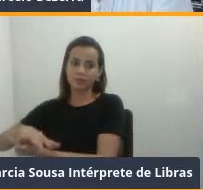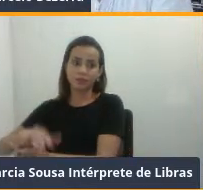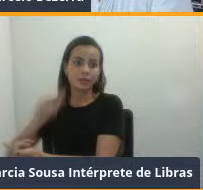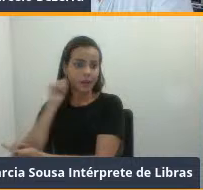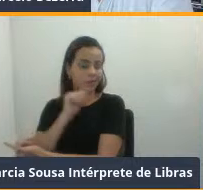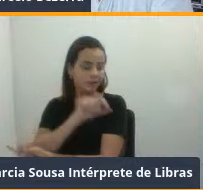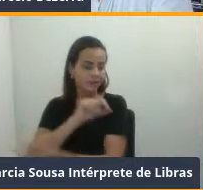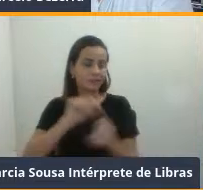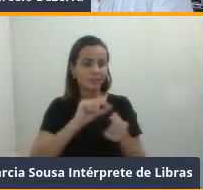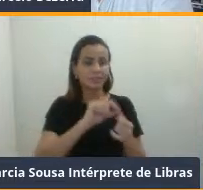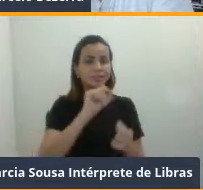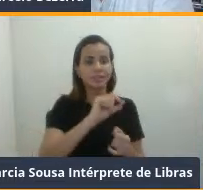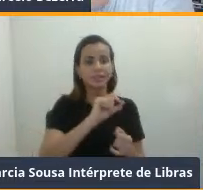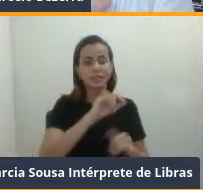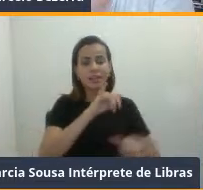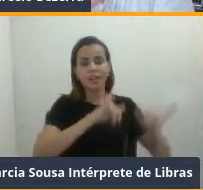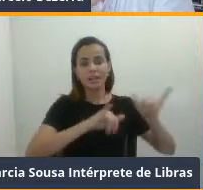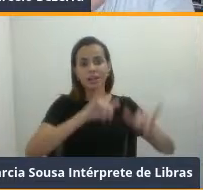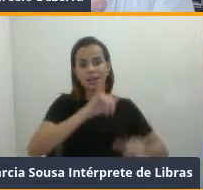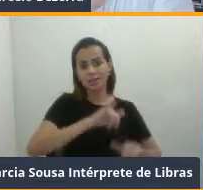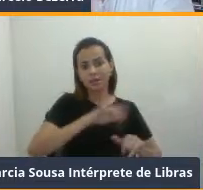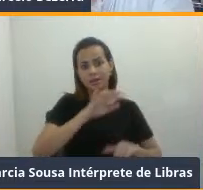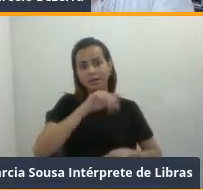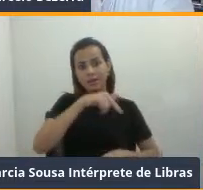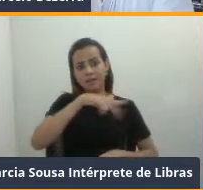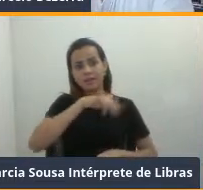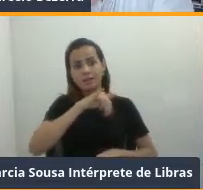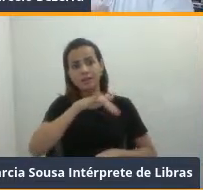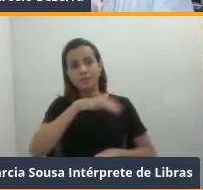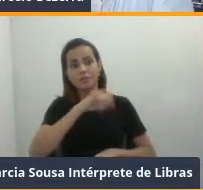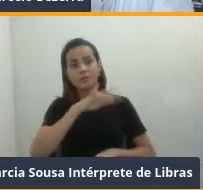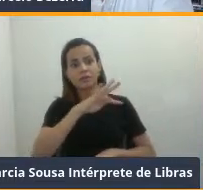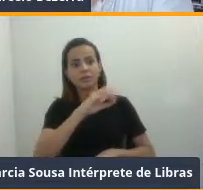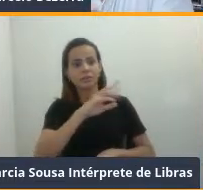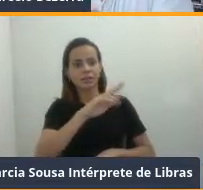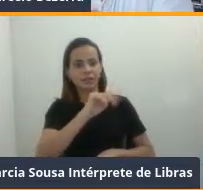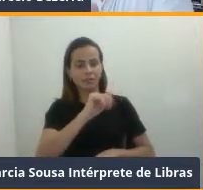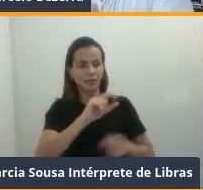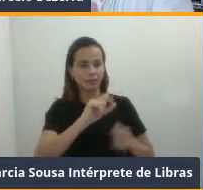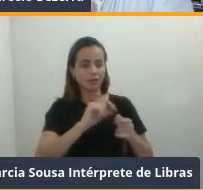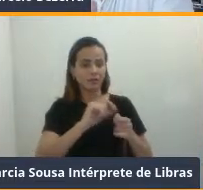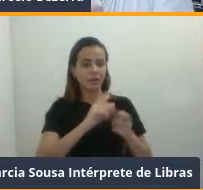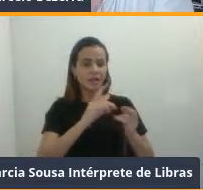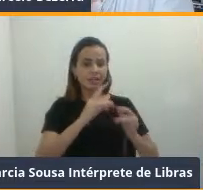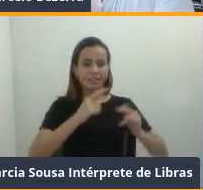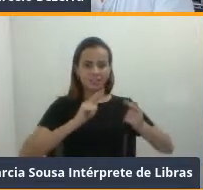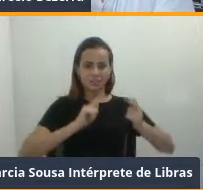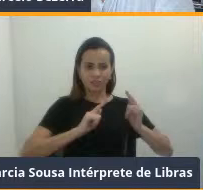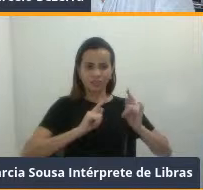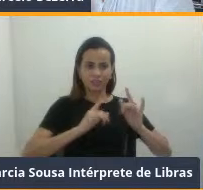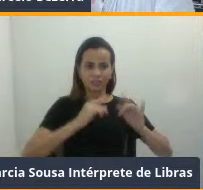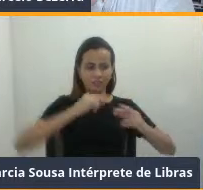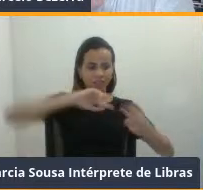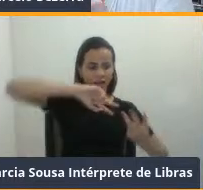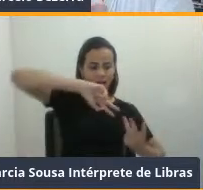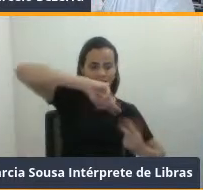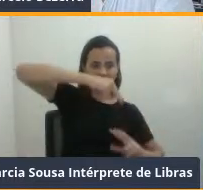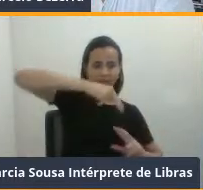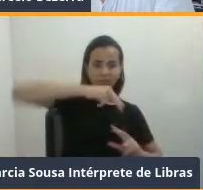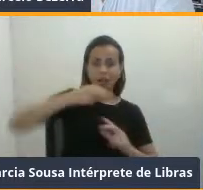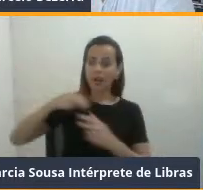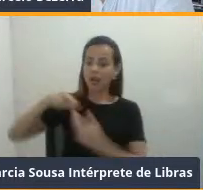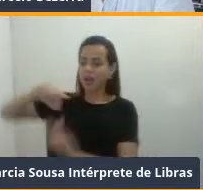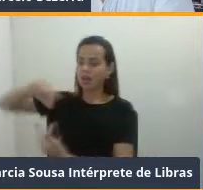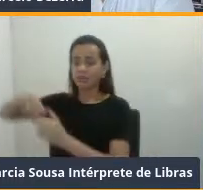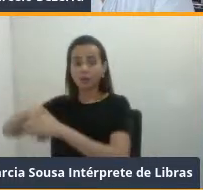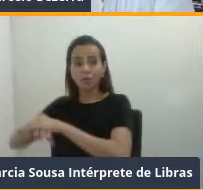quimioterápico. E aquele material genético dela está sendo conservado. Uma vez que ele esteja